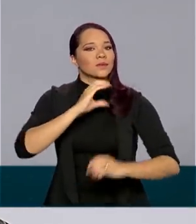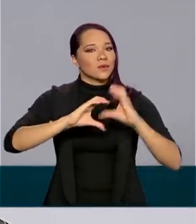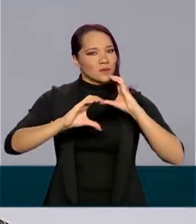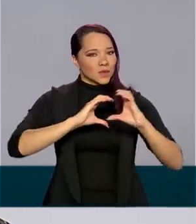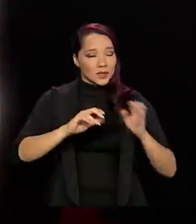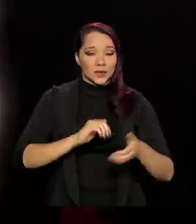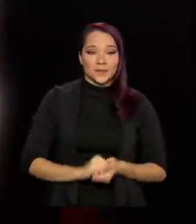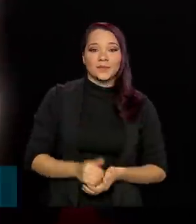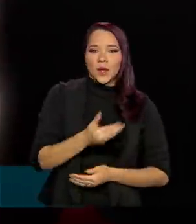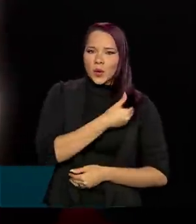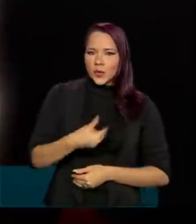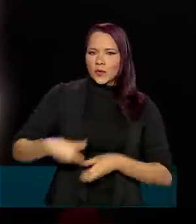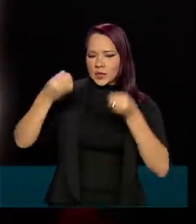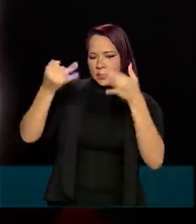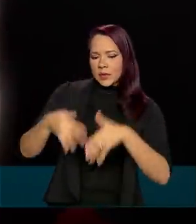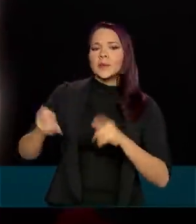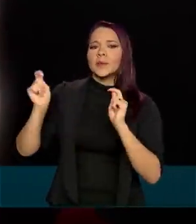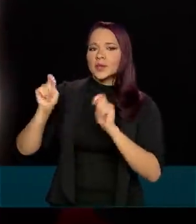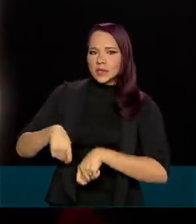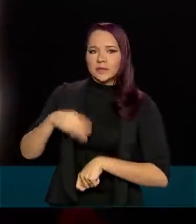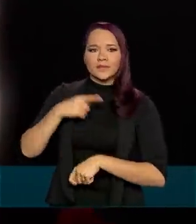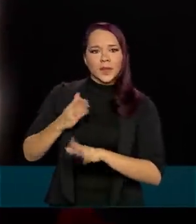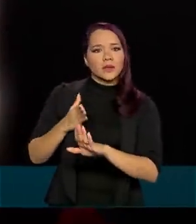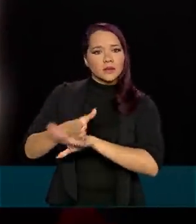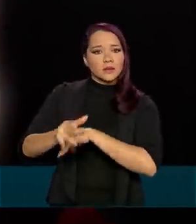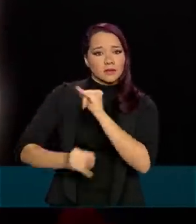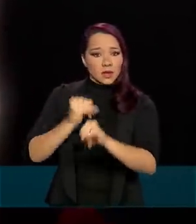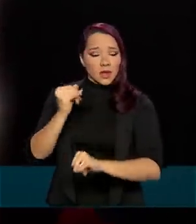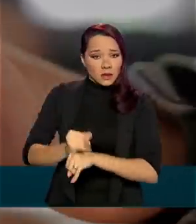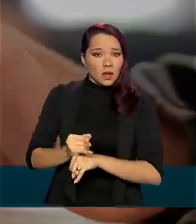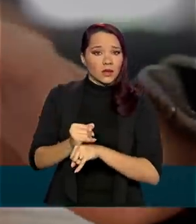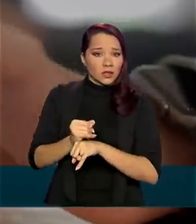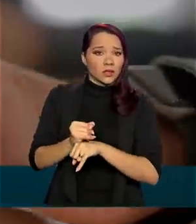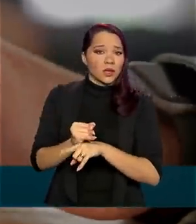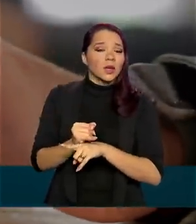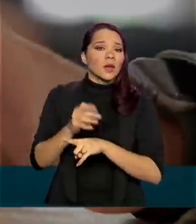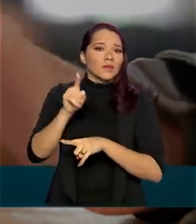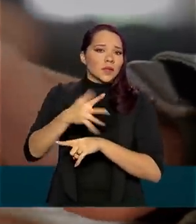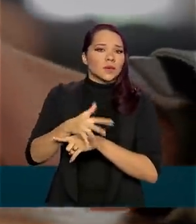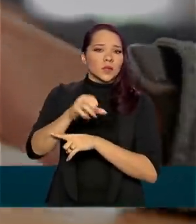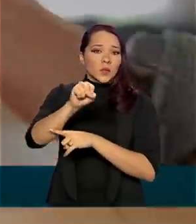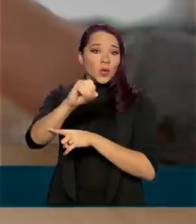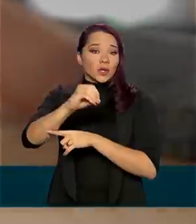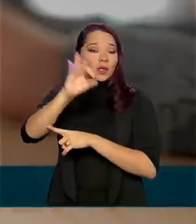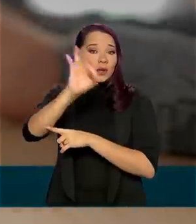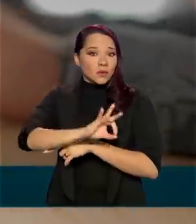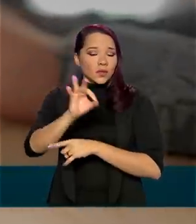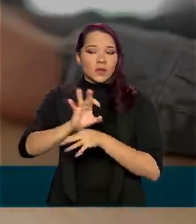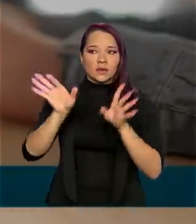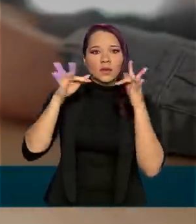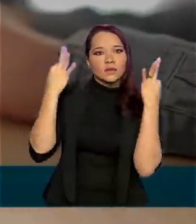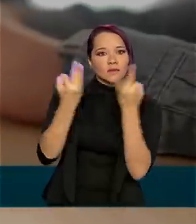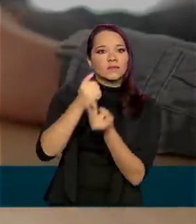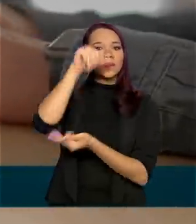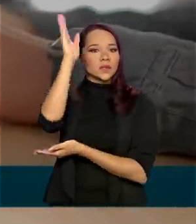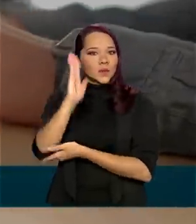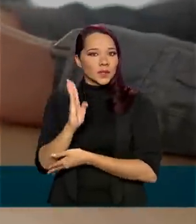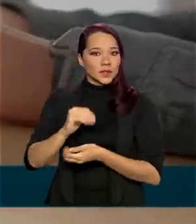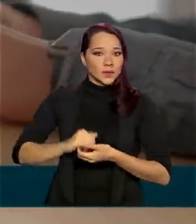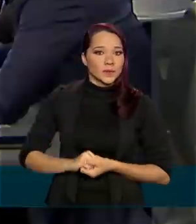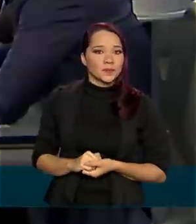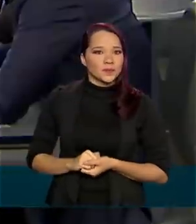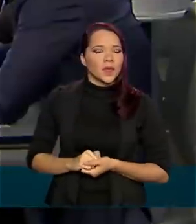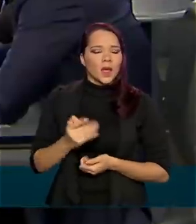Segundo o governo, é possível dar acesso à internet banda larga pelo menos 80% das famílias brasileiras.